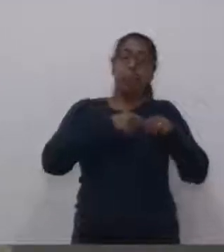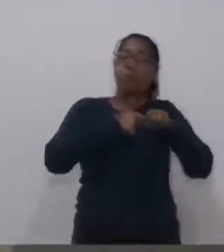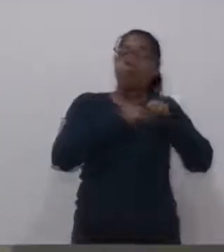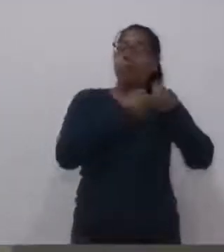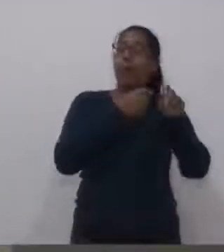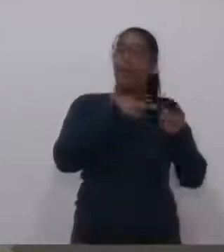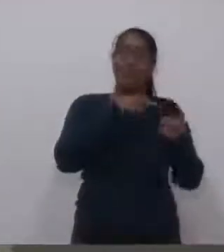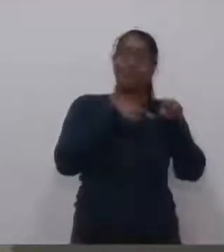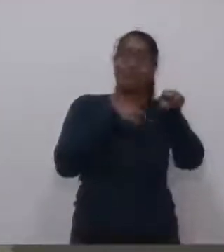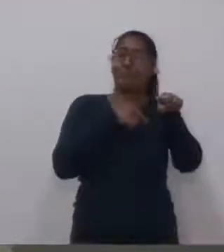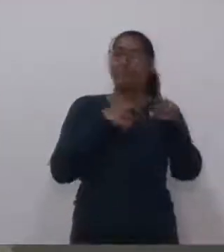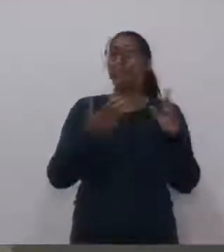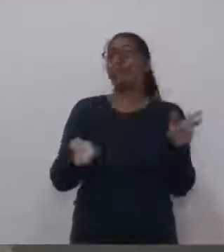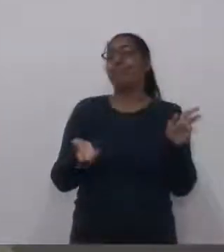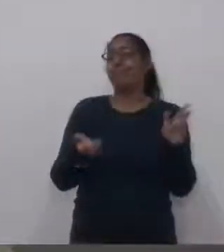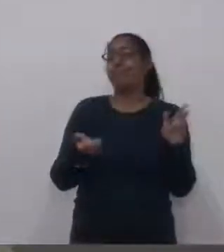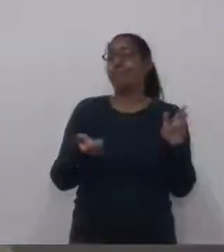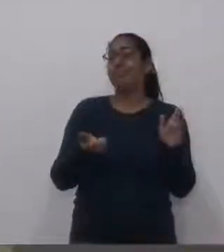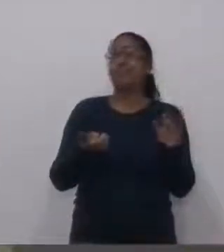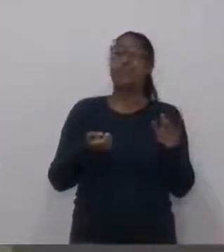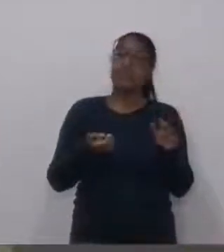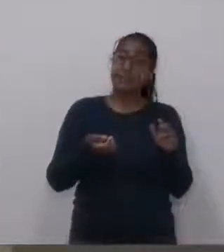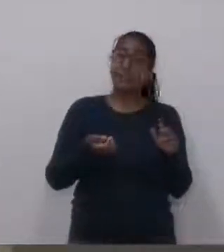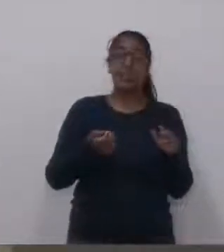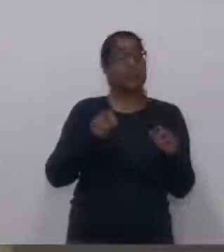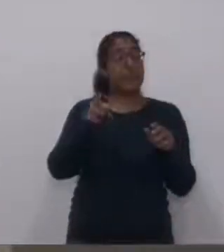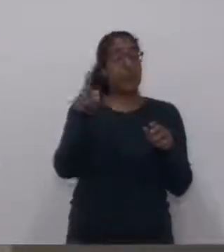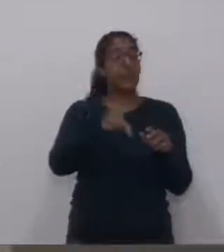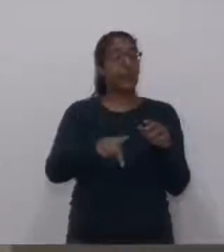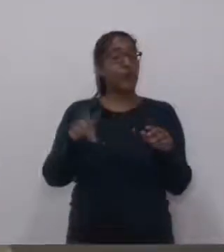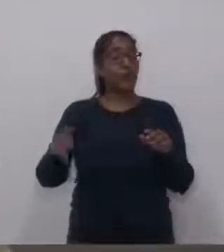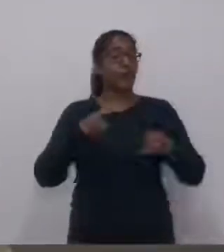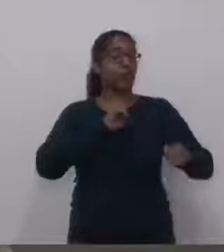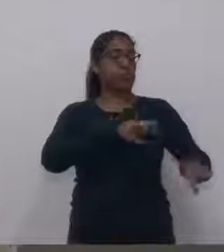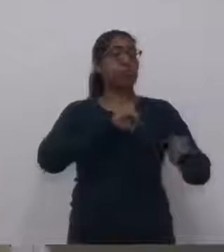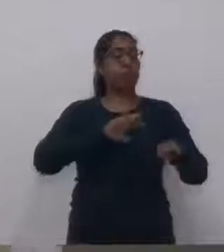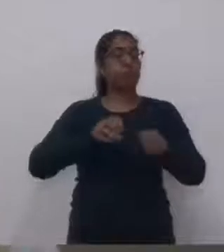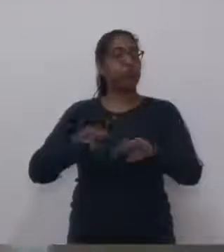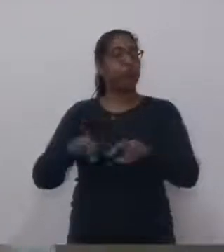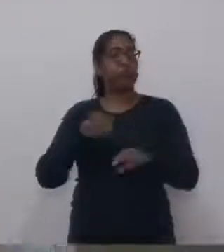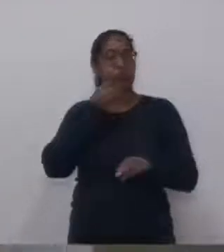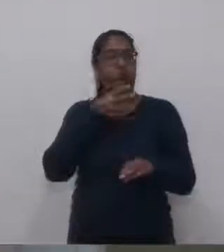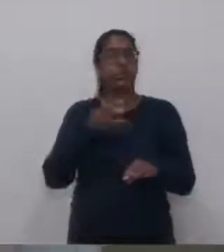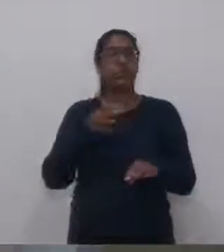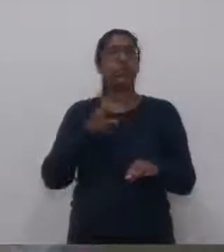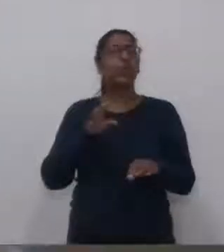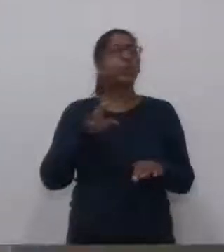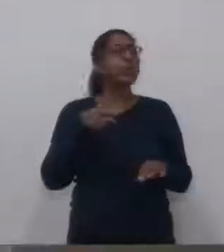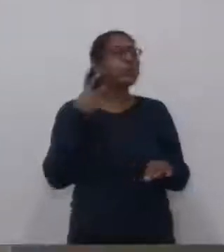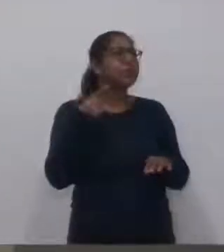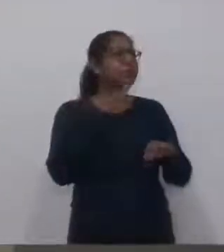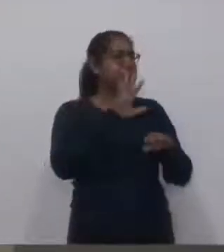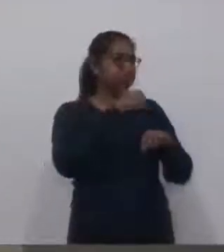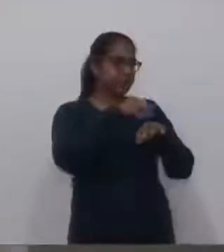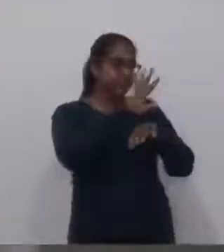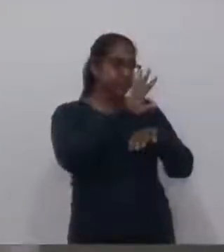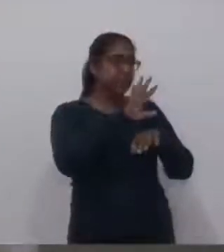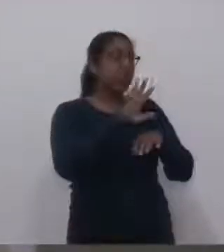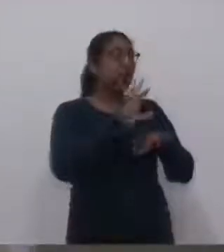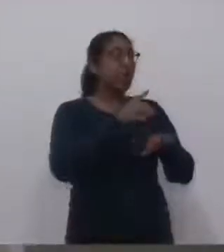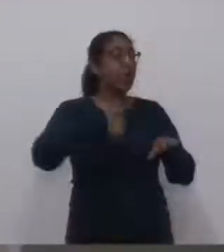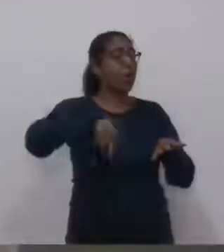né, de esclarecimento, então é fundamental o trabalho que essa professora faz. Vereador, fique à vontade. Rapidamente, só lembrando, nós tivemos, inclusive,